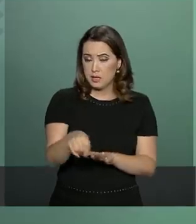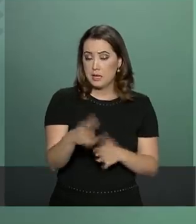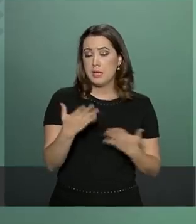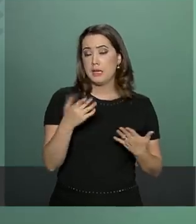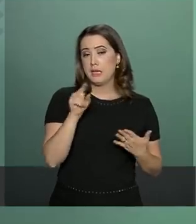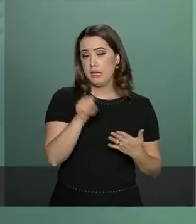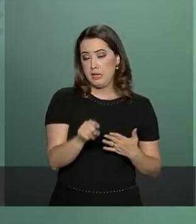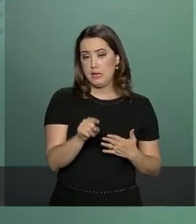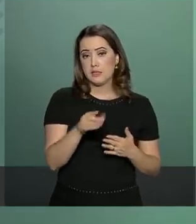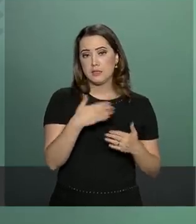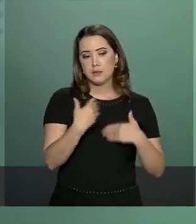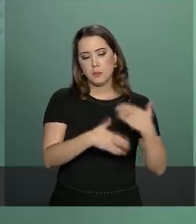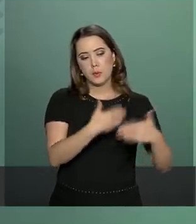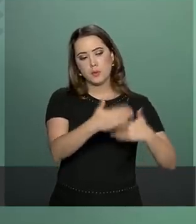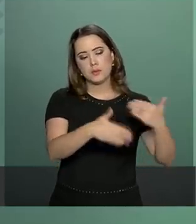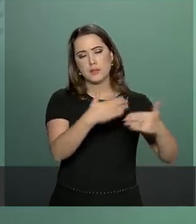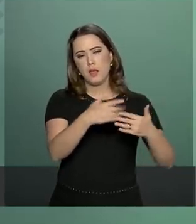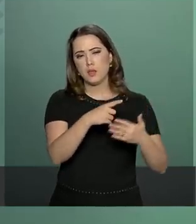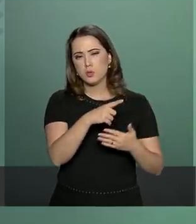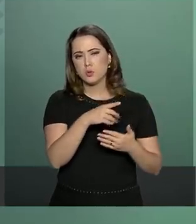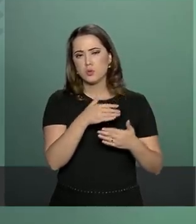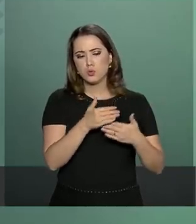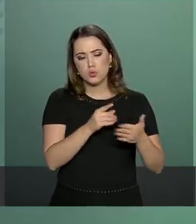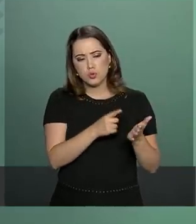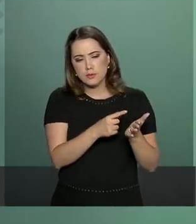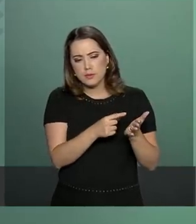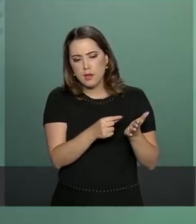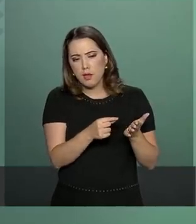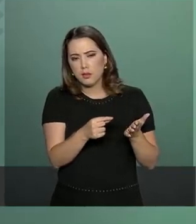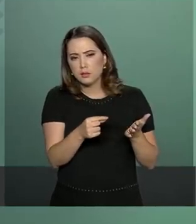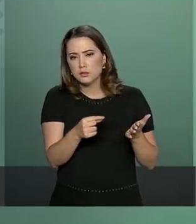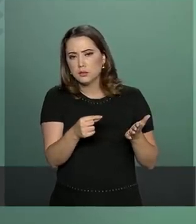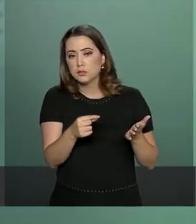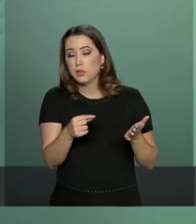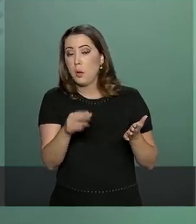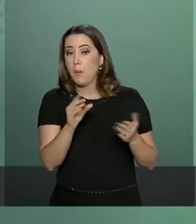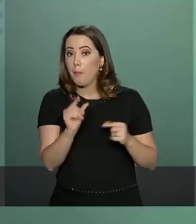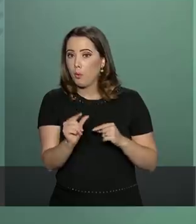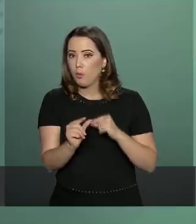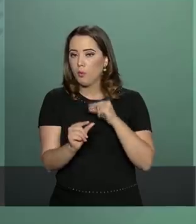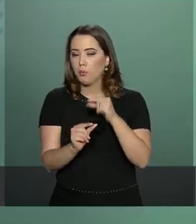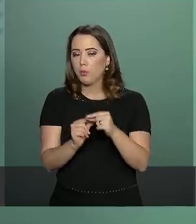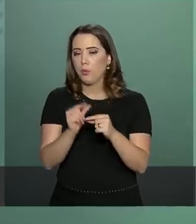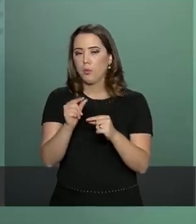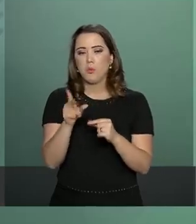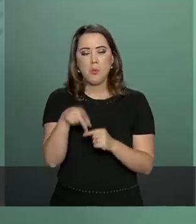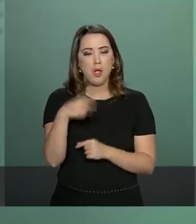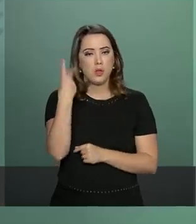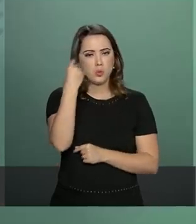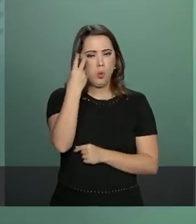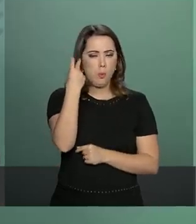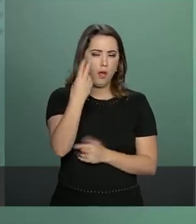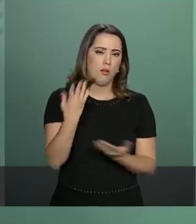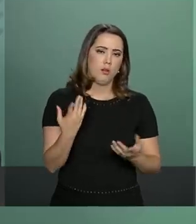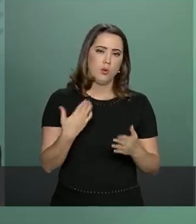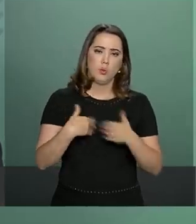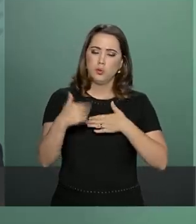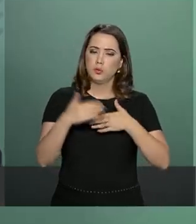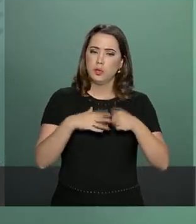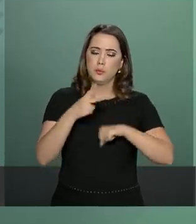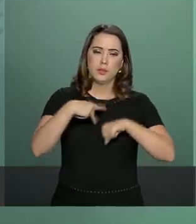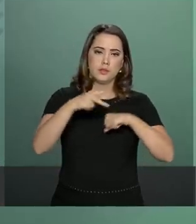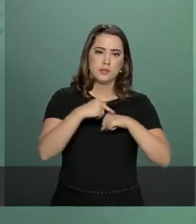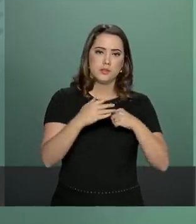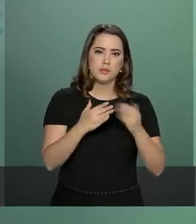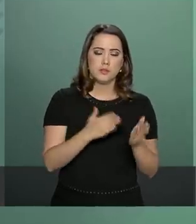desmame da OMC ele é natural em qualquer país que venha a saltar de posição no que